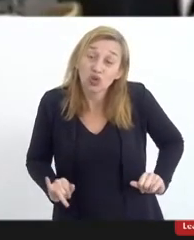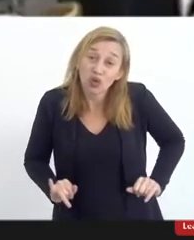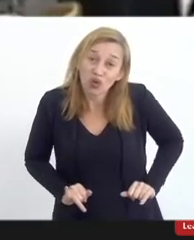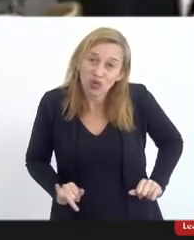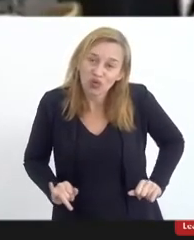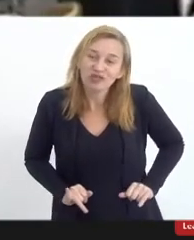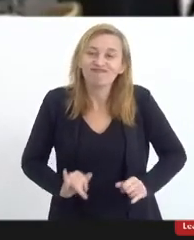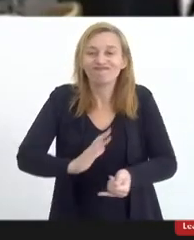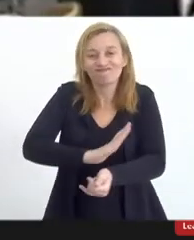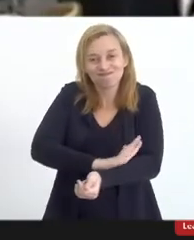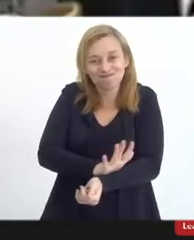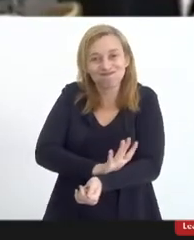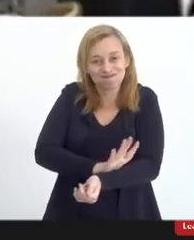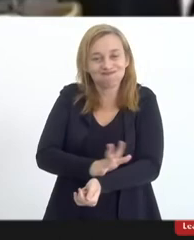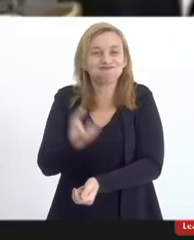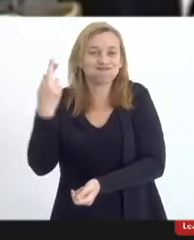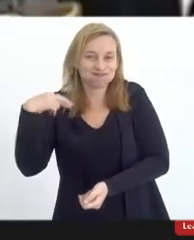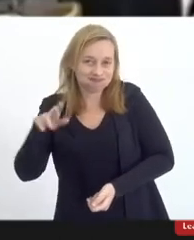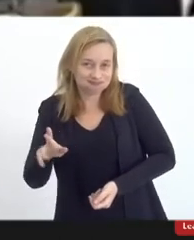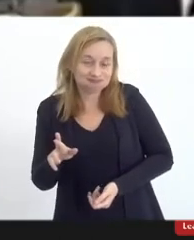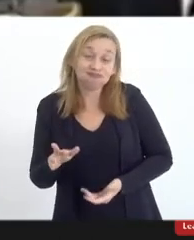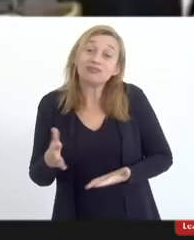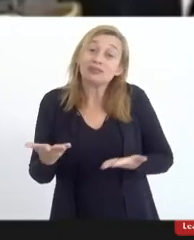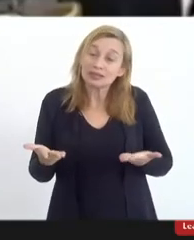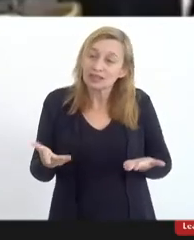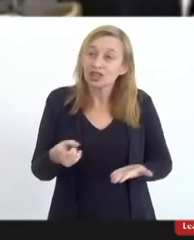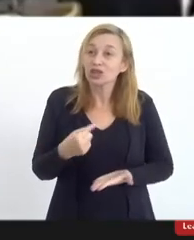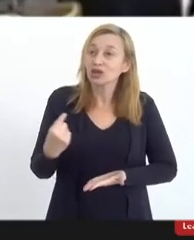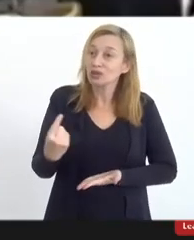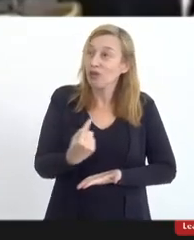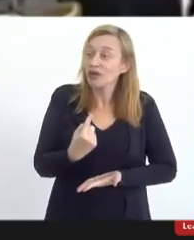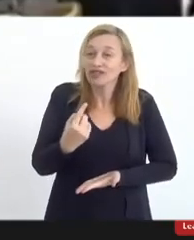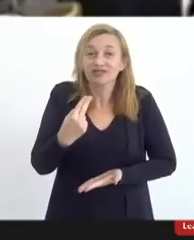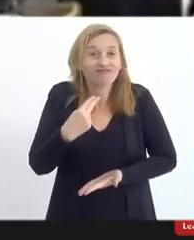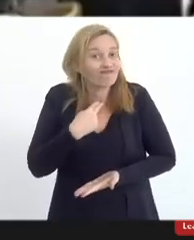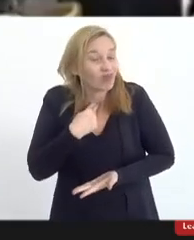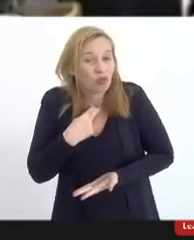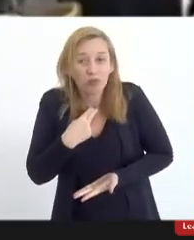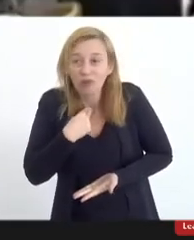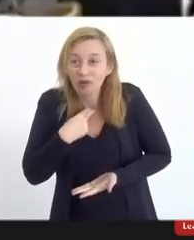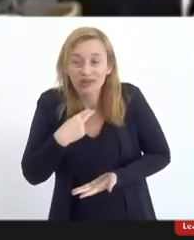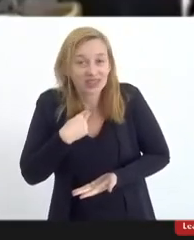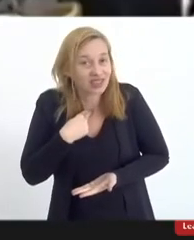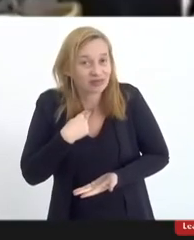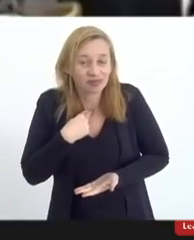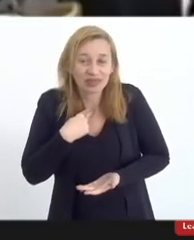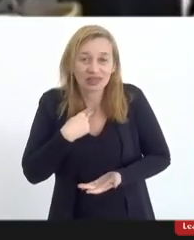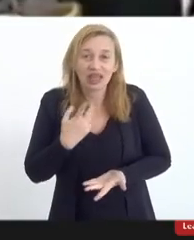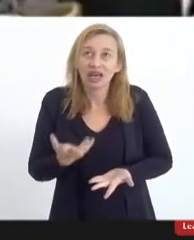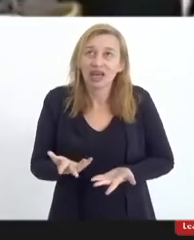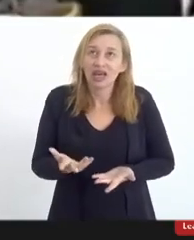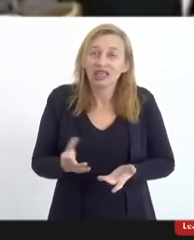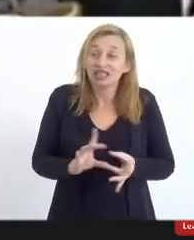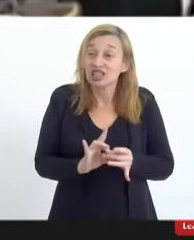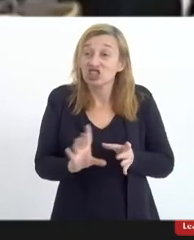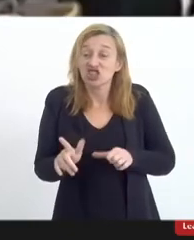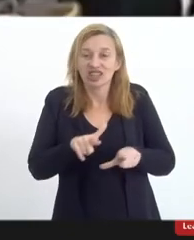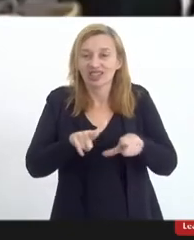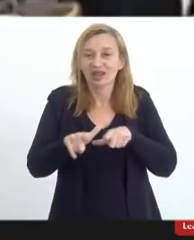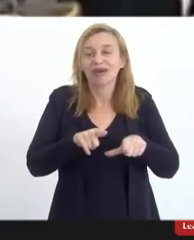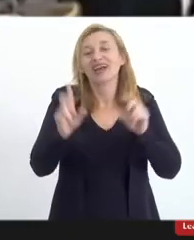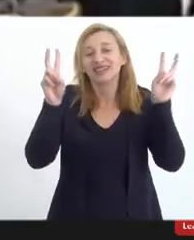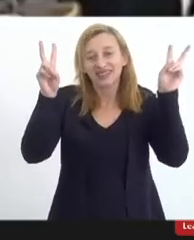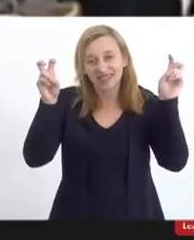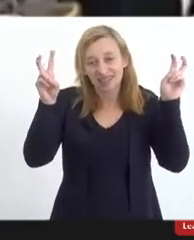intolerância religiosa, e a gente não pode deixar de trabalhar essa